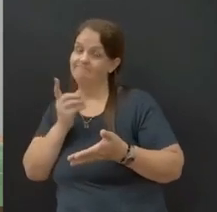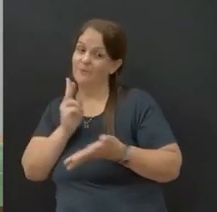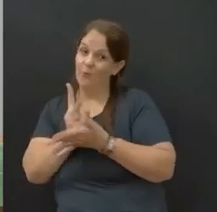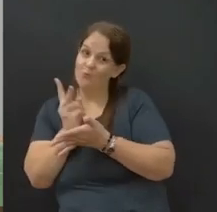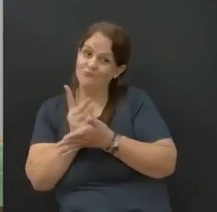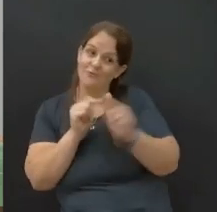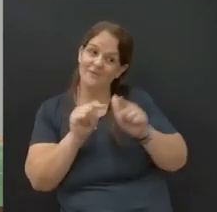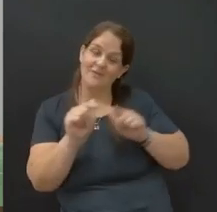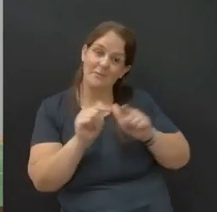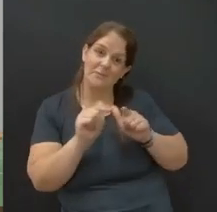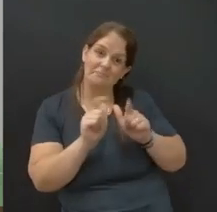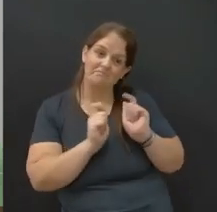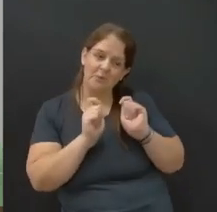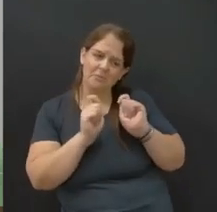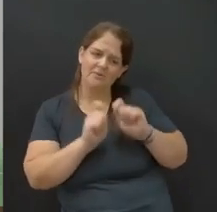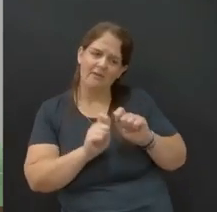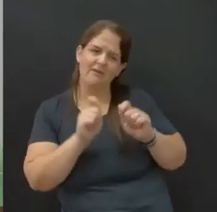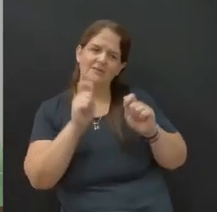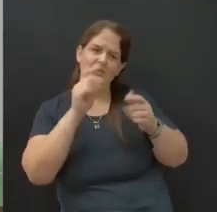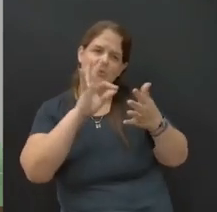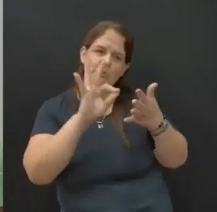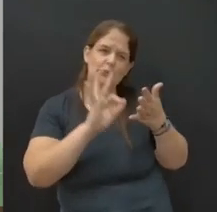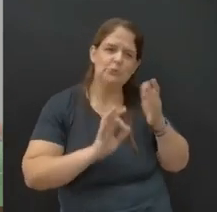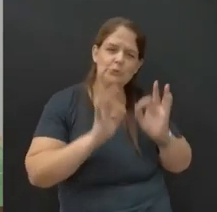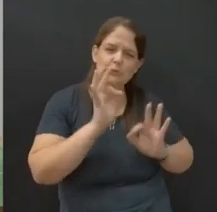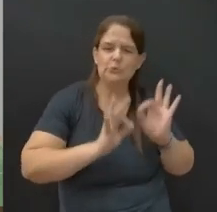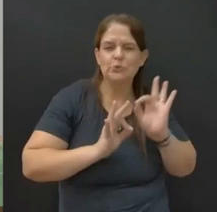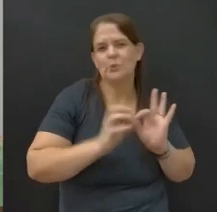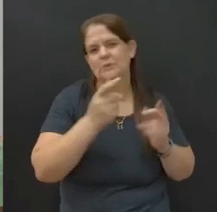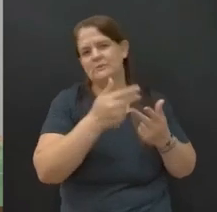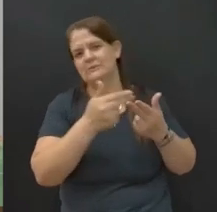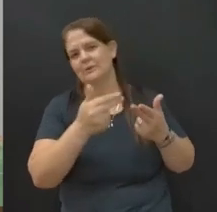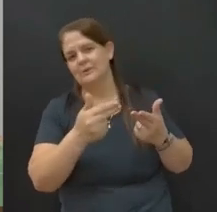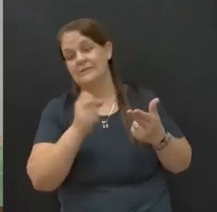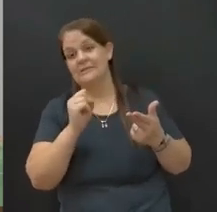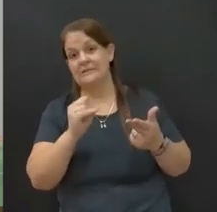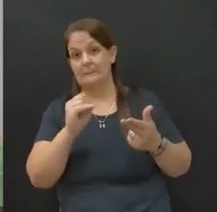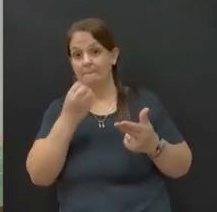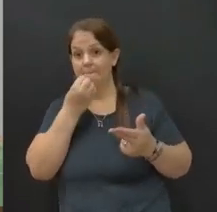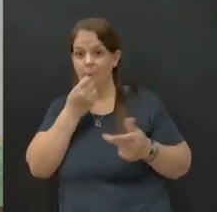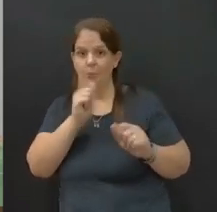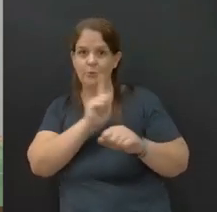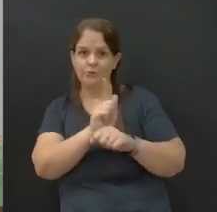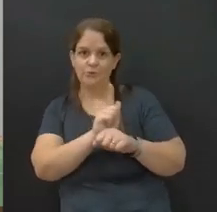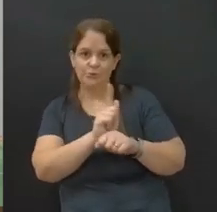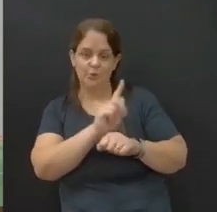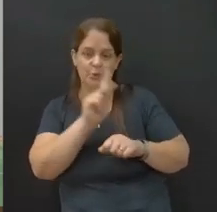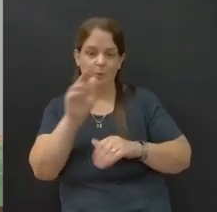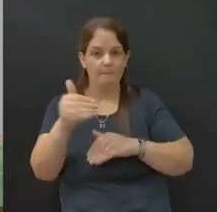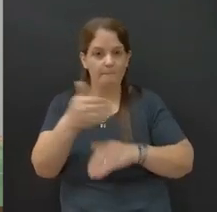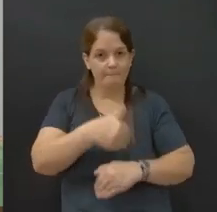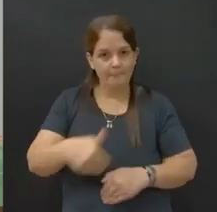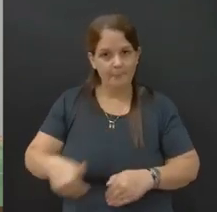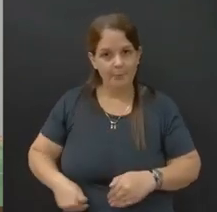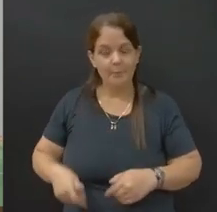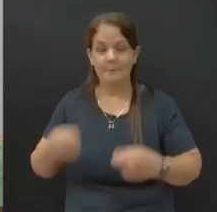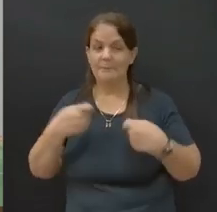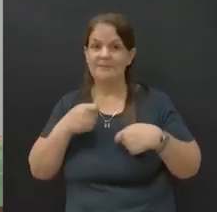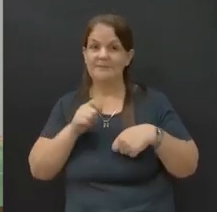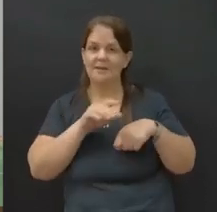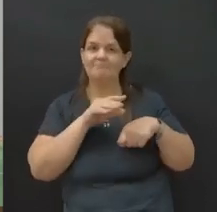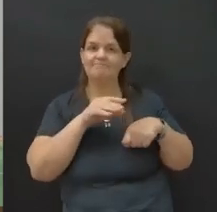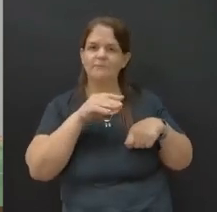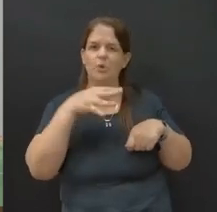gente julga tantas outras coisas, inclusive para ser um bom gestor, público inclusive, tem que conhecer mais